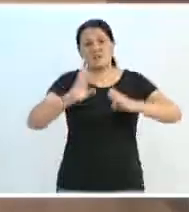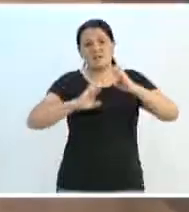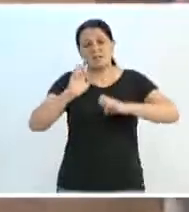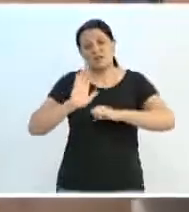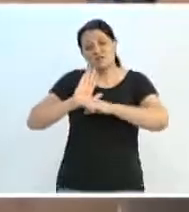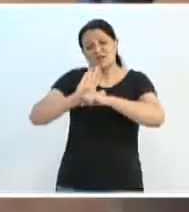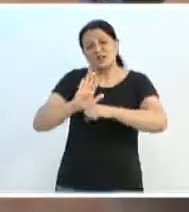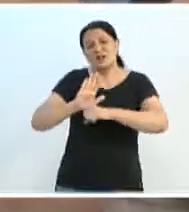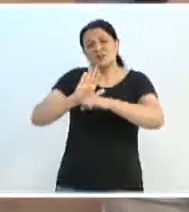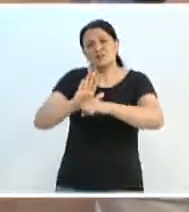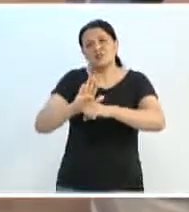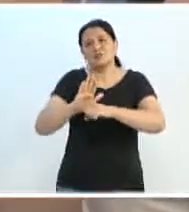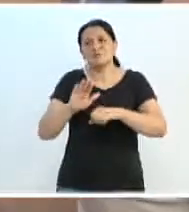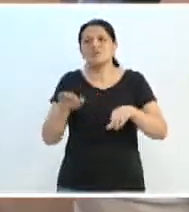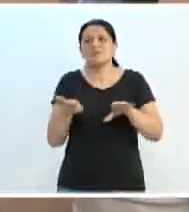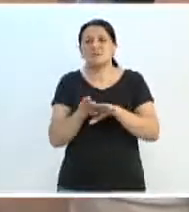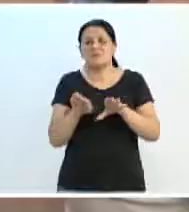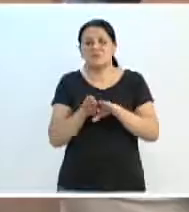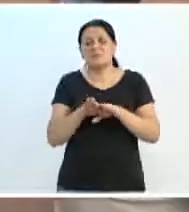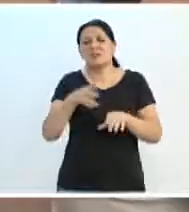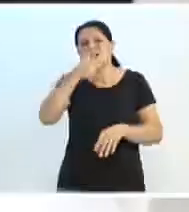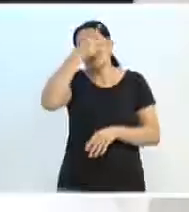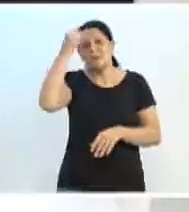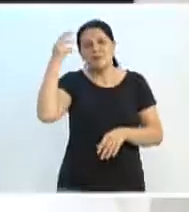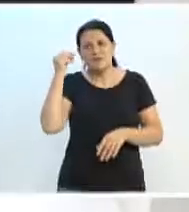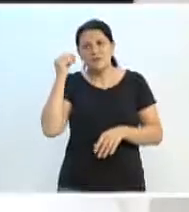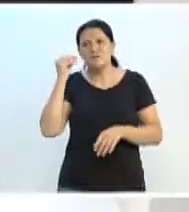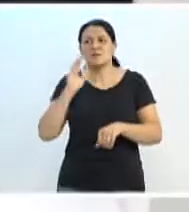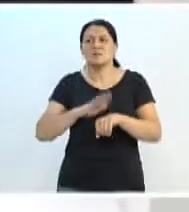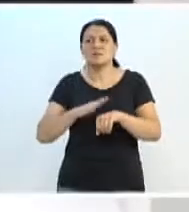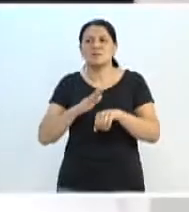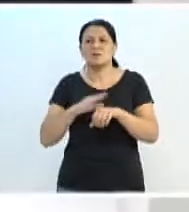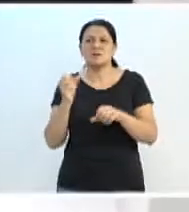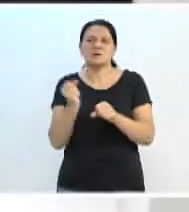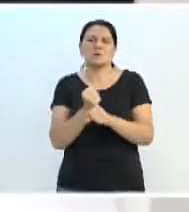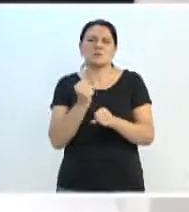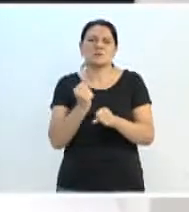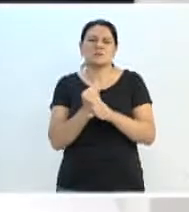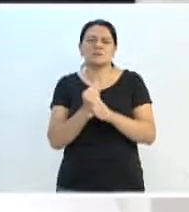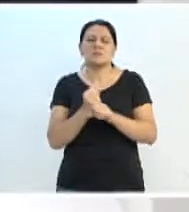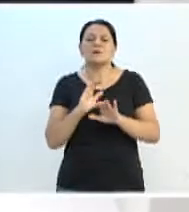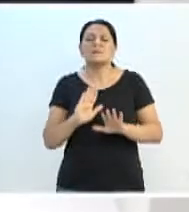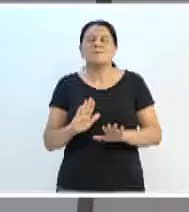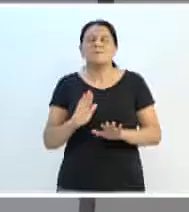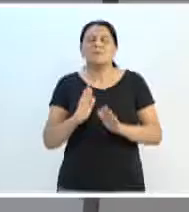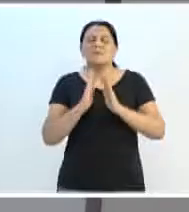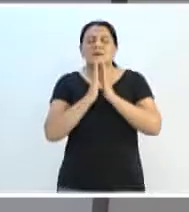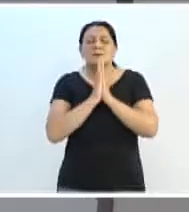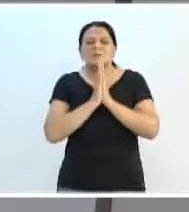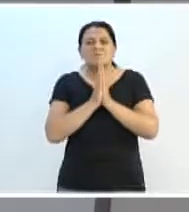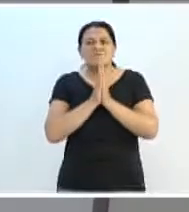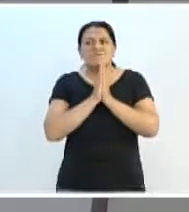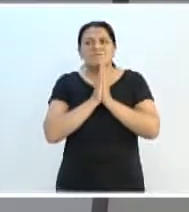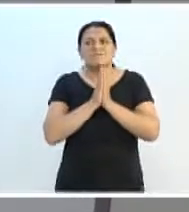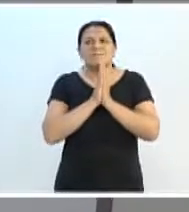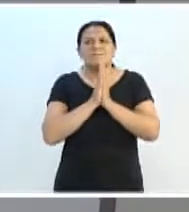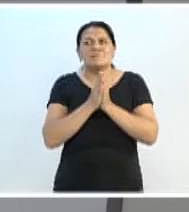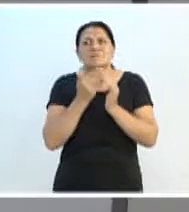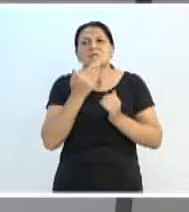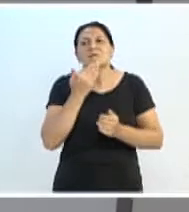comunidade, bem como do poder público para viabilizar essa construção. e eu peço aqui, por favor, a